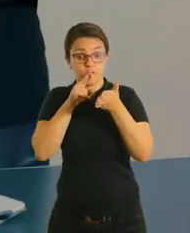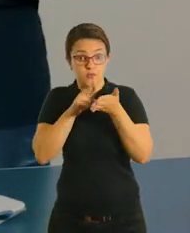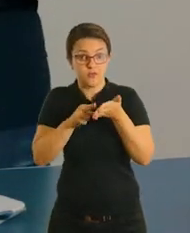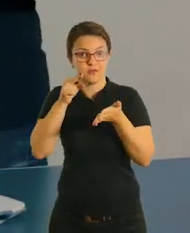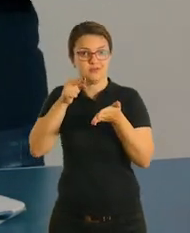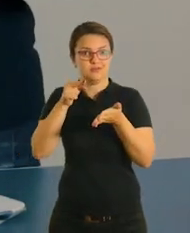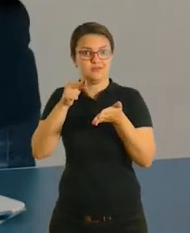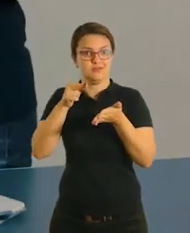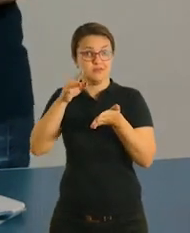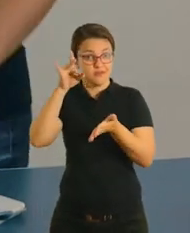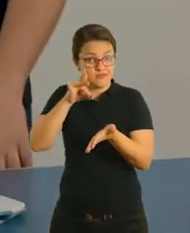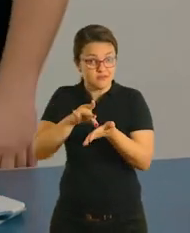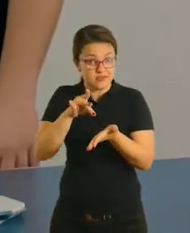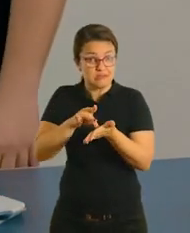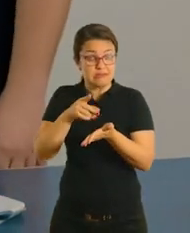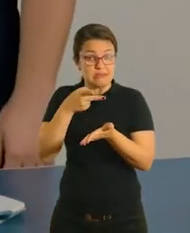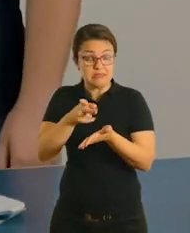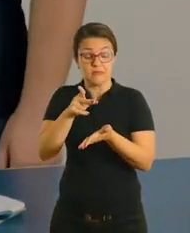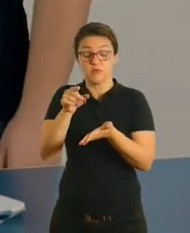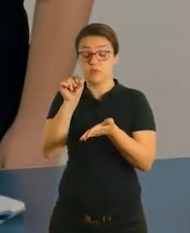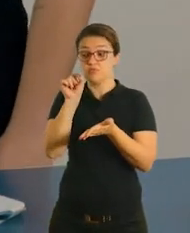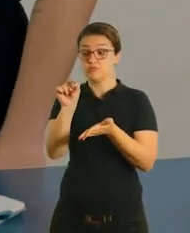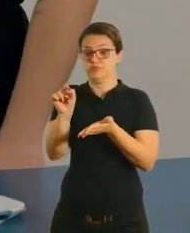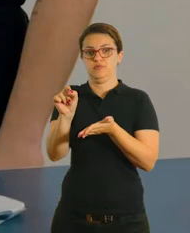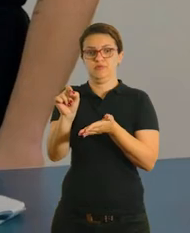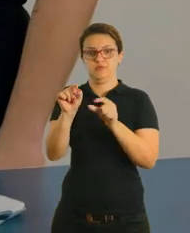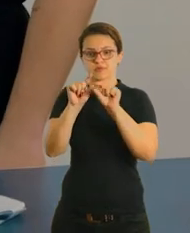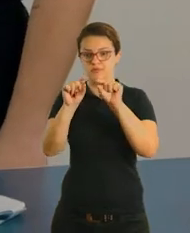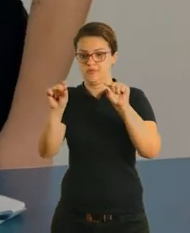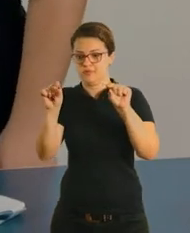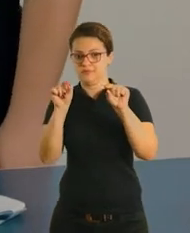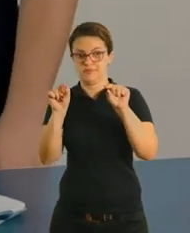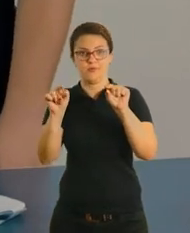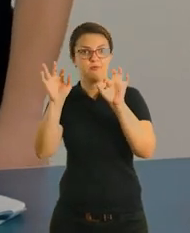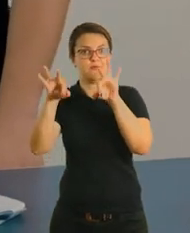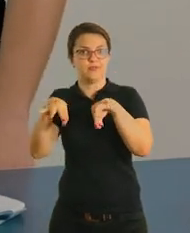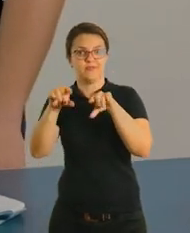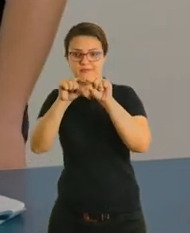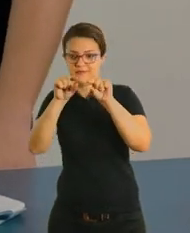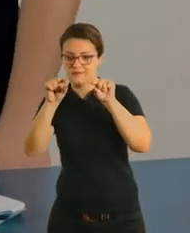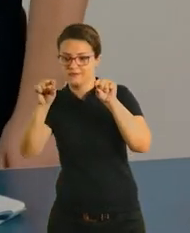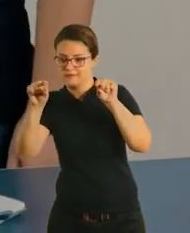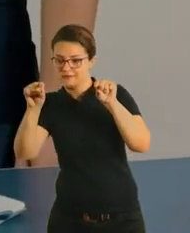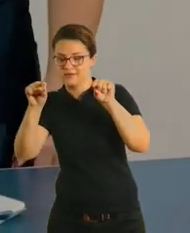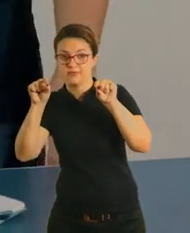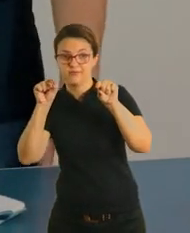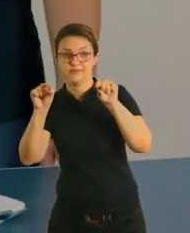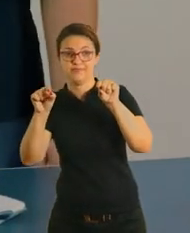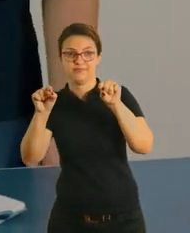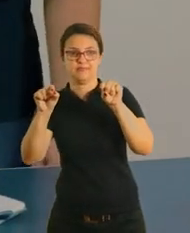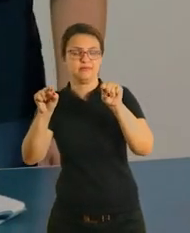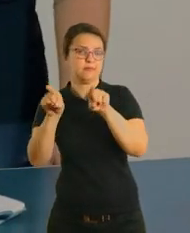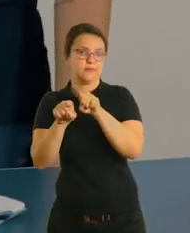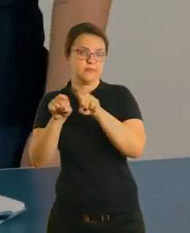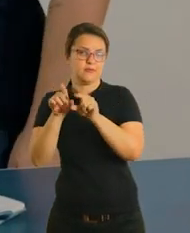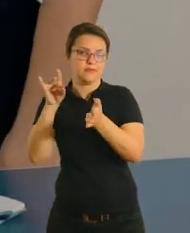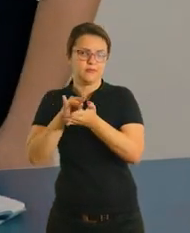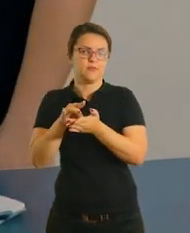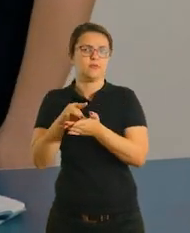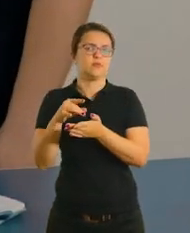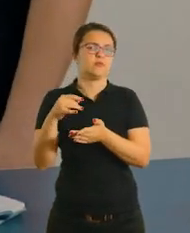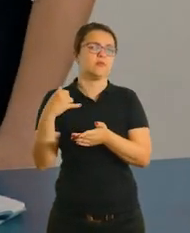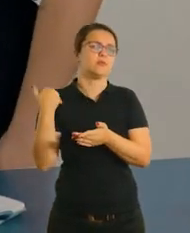afirmativa, vai sempre usar o ponto final. Então o ponto final, ele serve para indicar o fim de uma frase ou até uma afirmação.